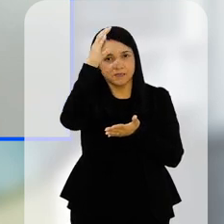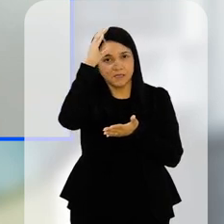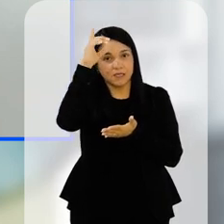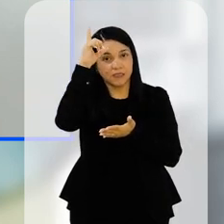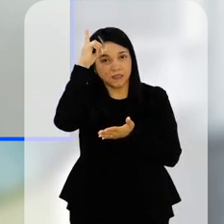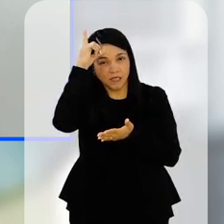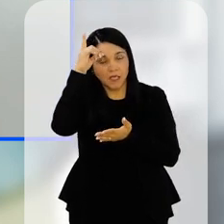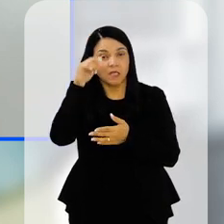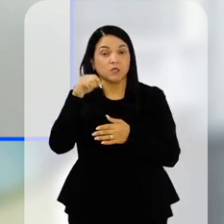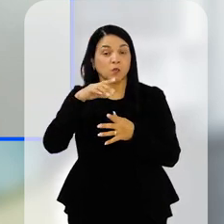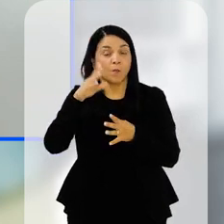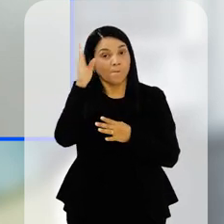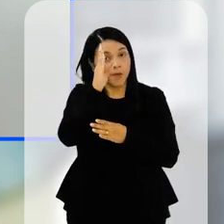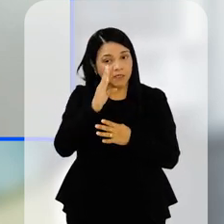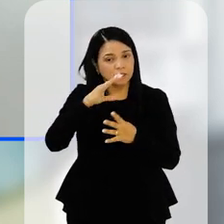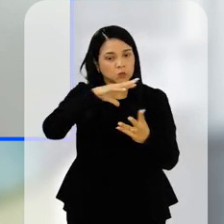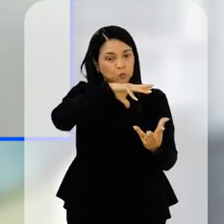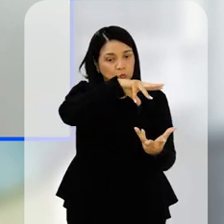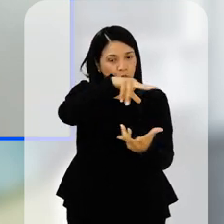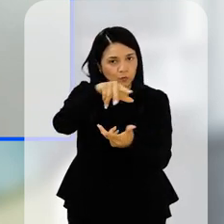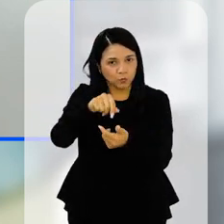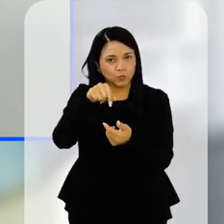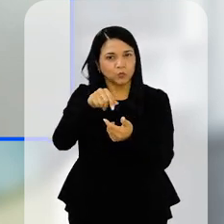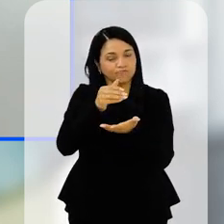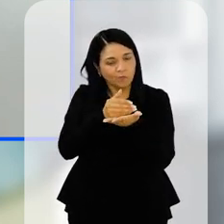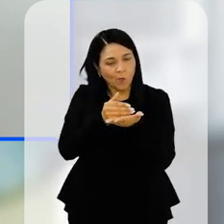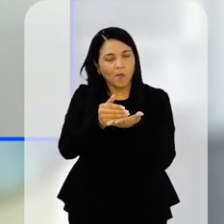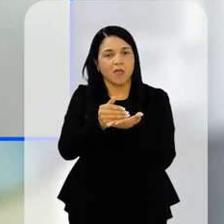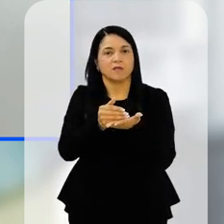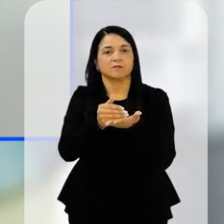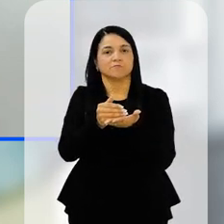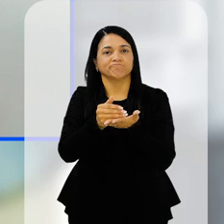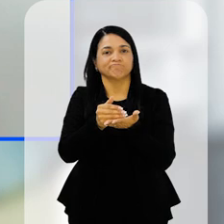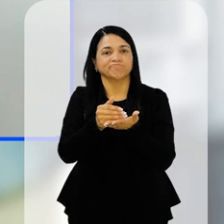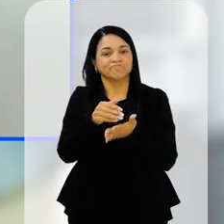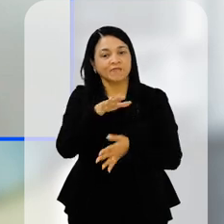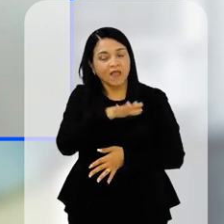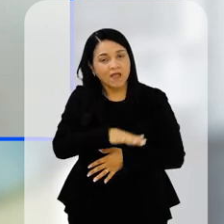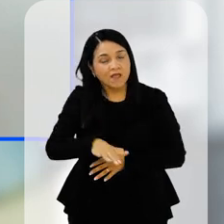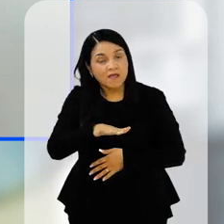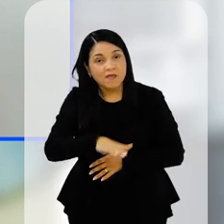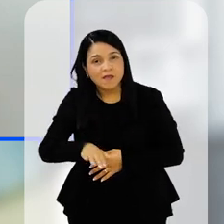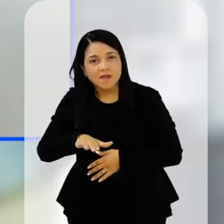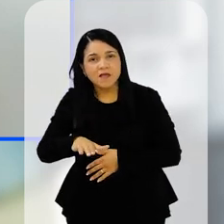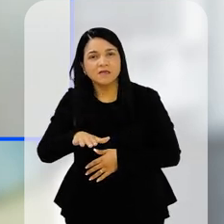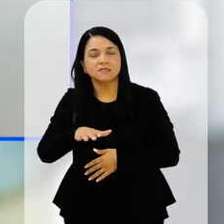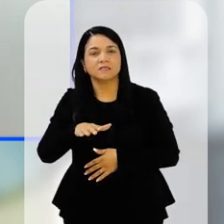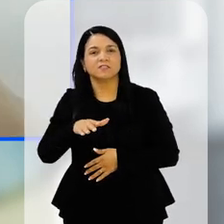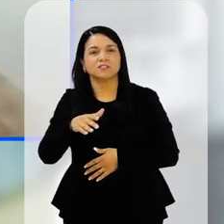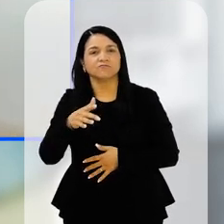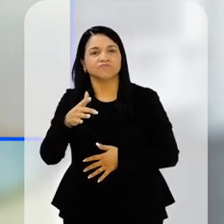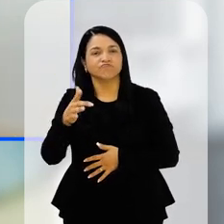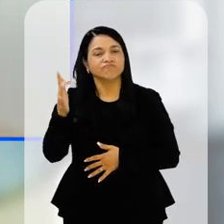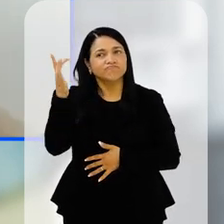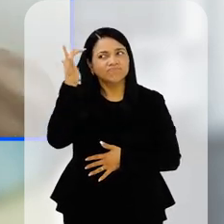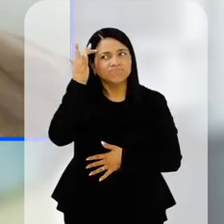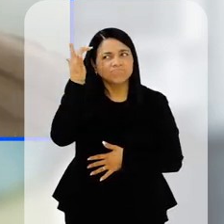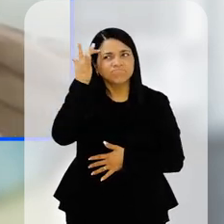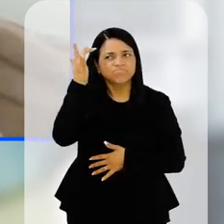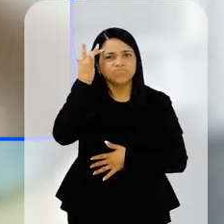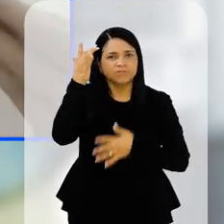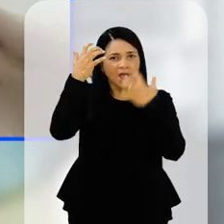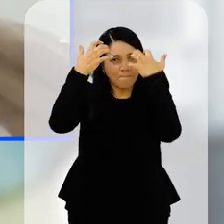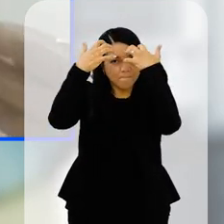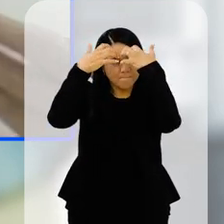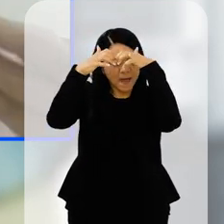só no Brasil, mas em boa parte dos países, é realmente quando a criança já está, tanto com as faculdades ali do cérebro,